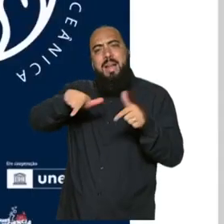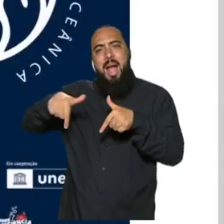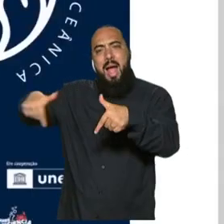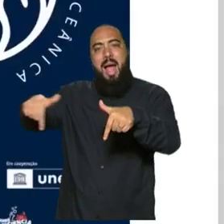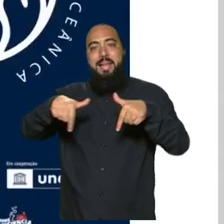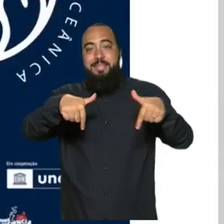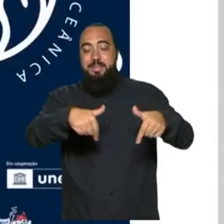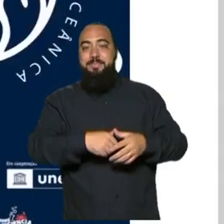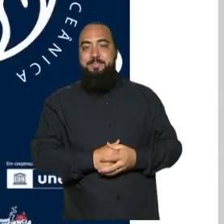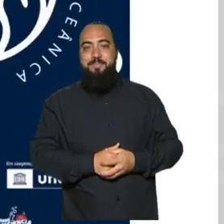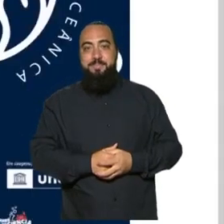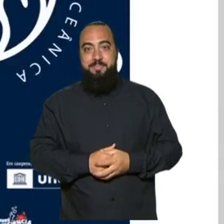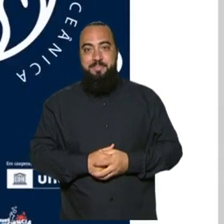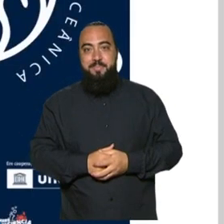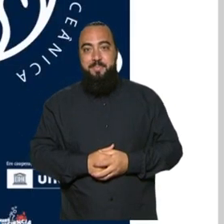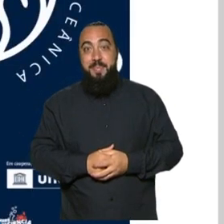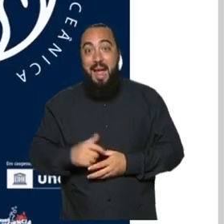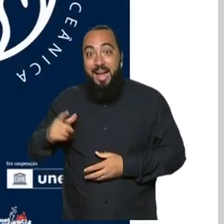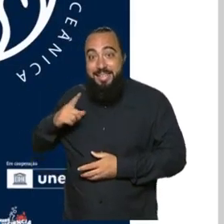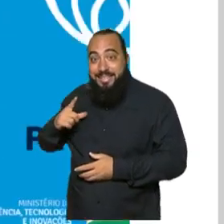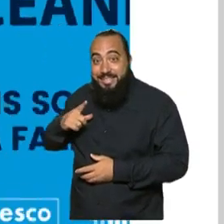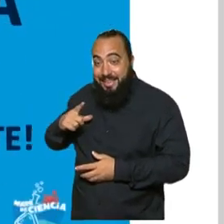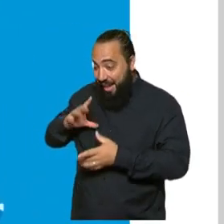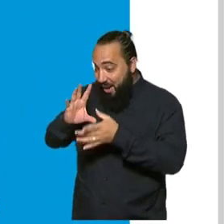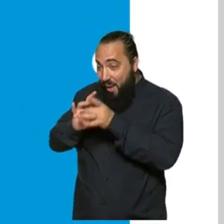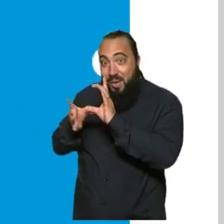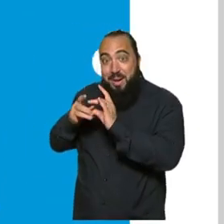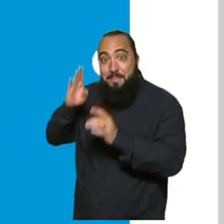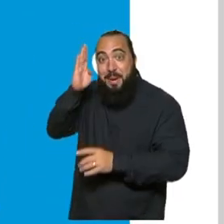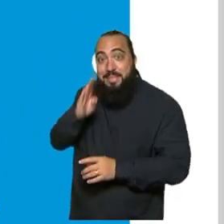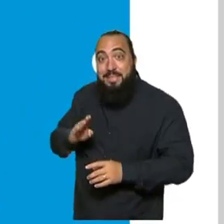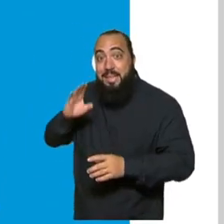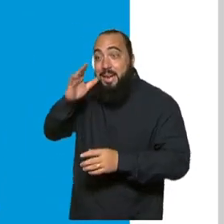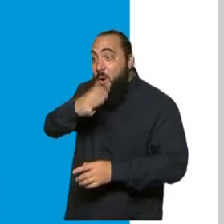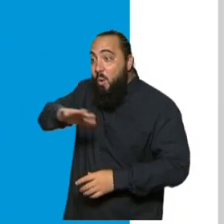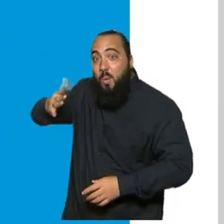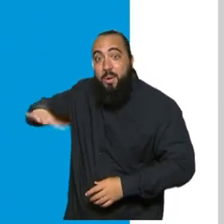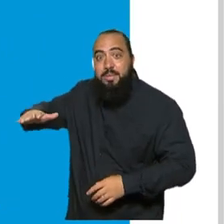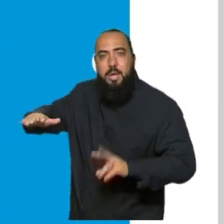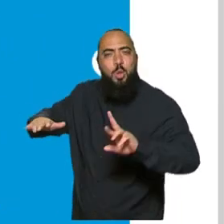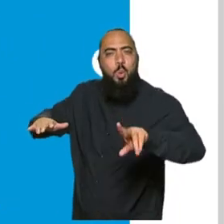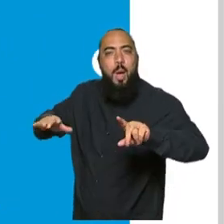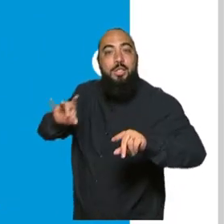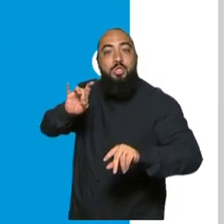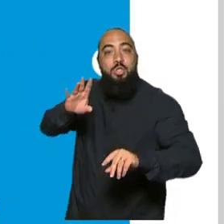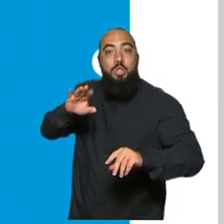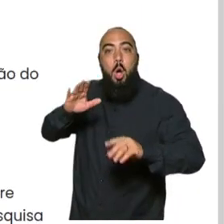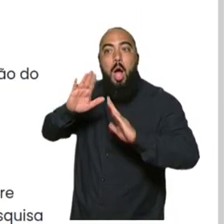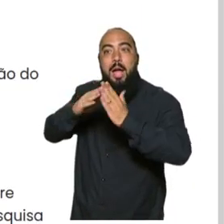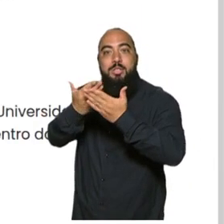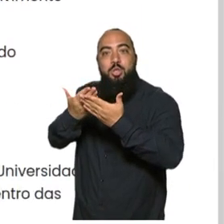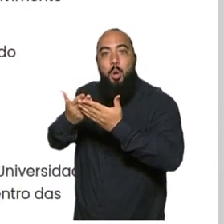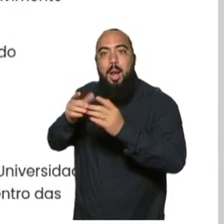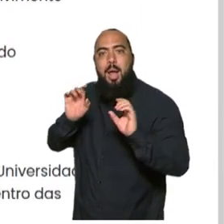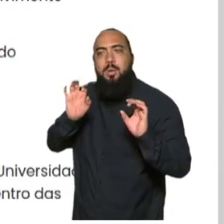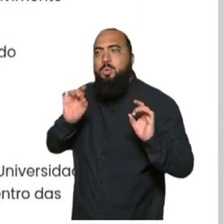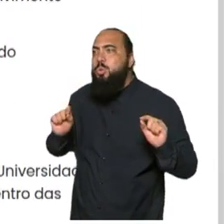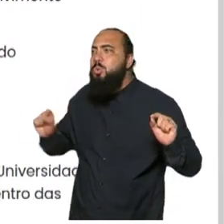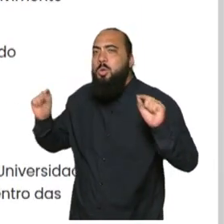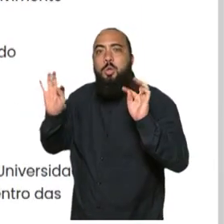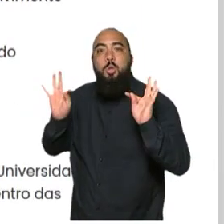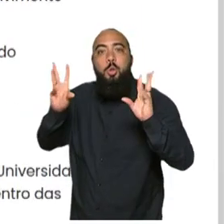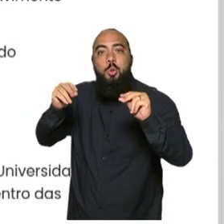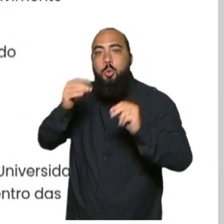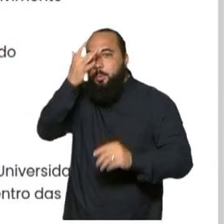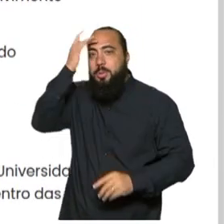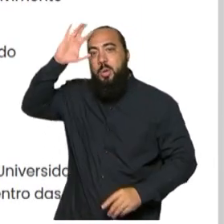Existe a Olimpíada Brasileira do Oceano, que ela não é apenas para as escolas, ela é aberta a todos os cidadãos e cidadãs